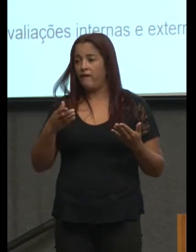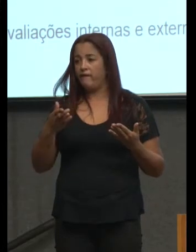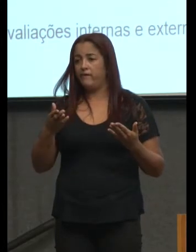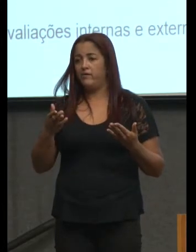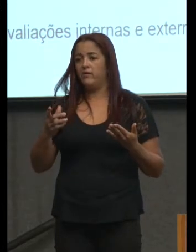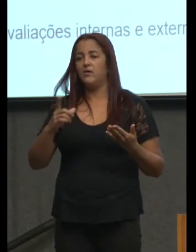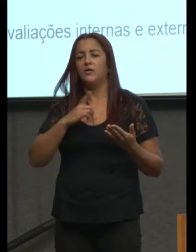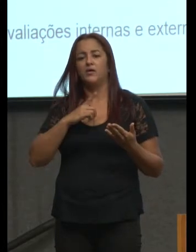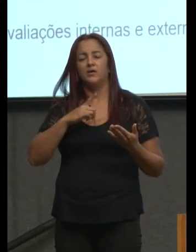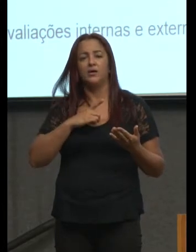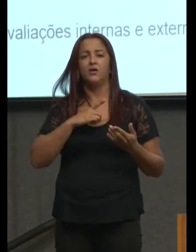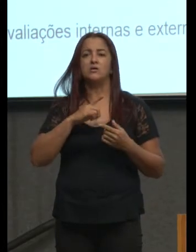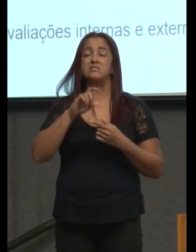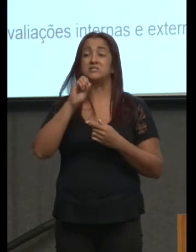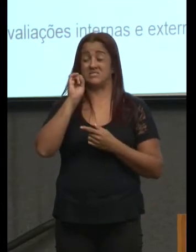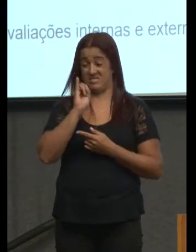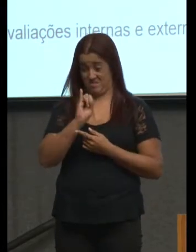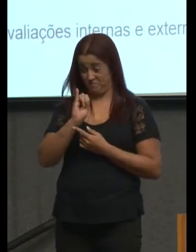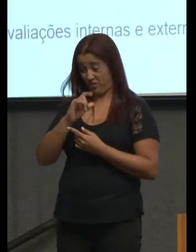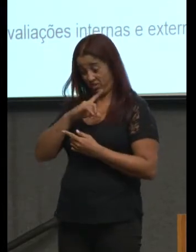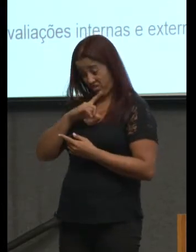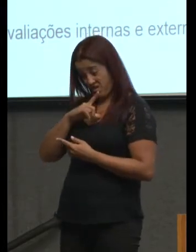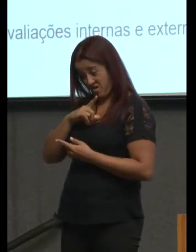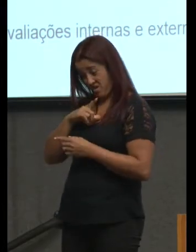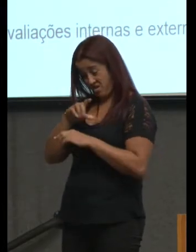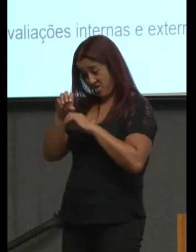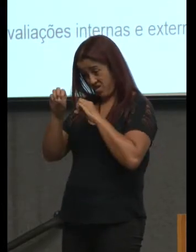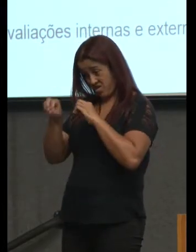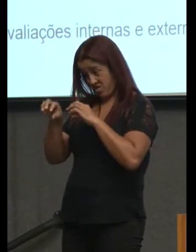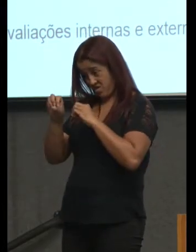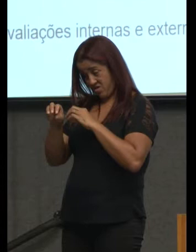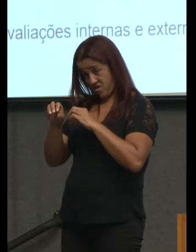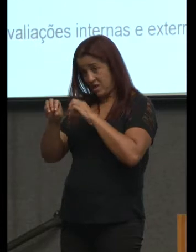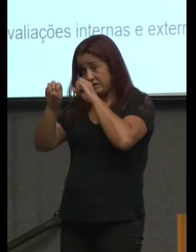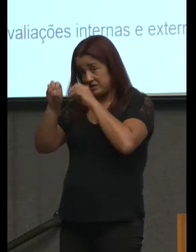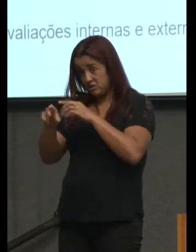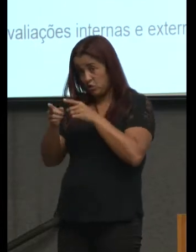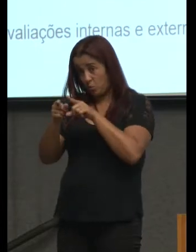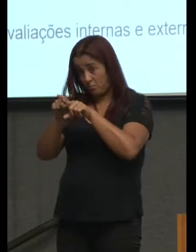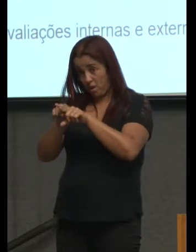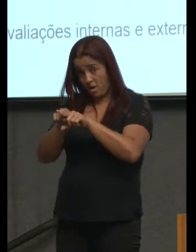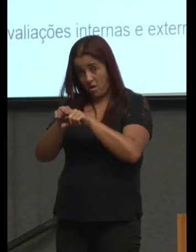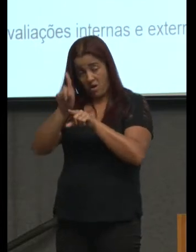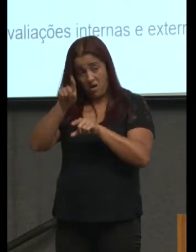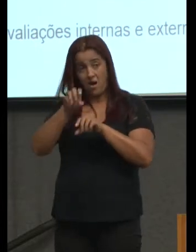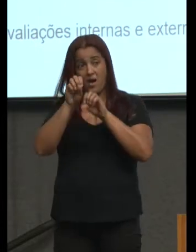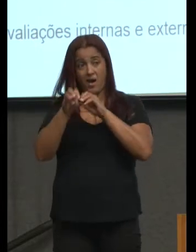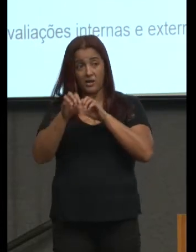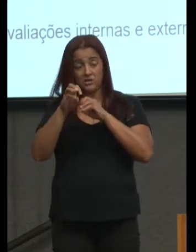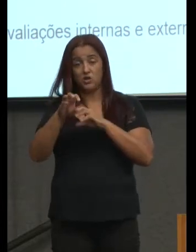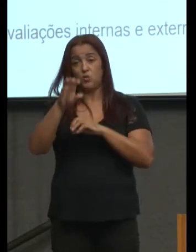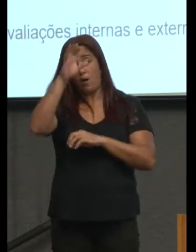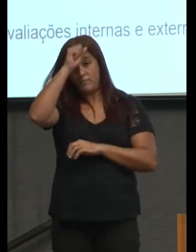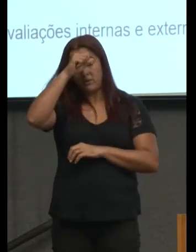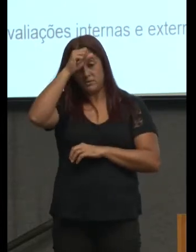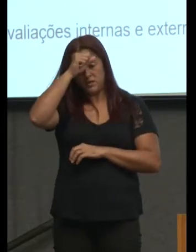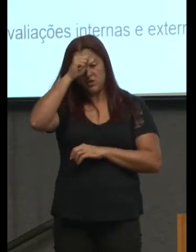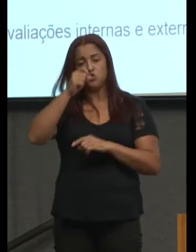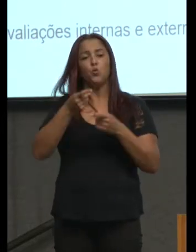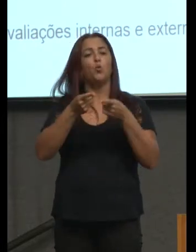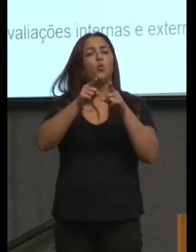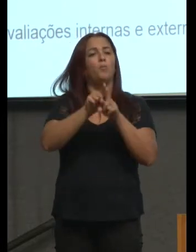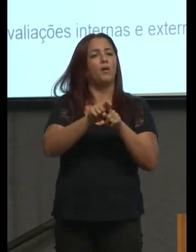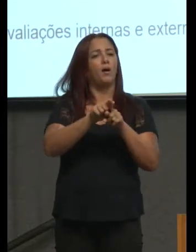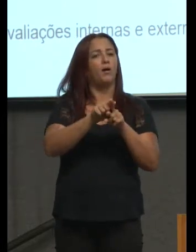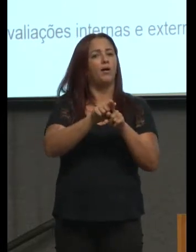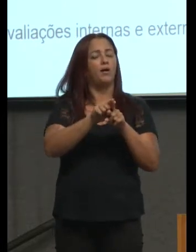se ensino o par é ensino aprendizagem o par da avaliação é